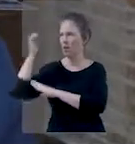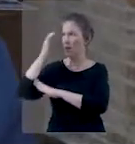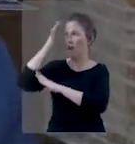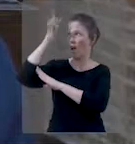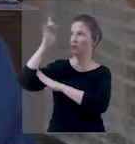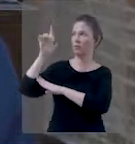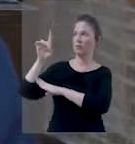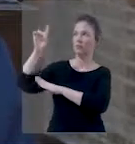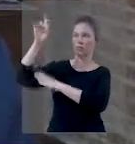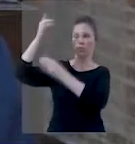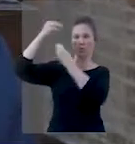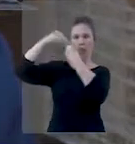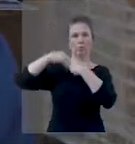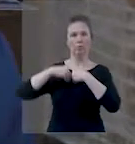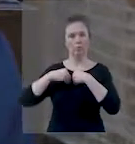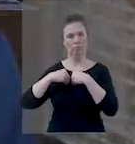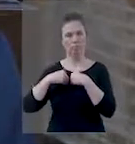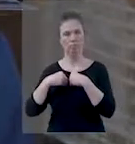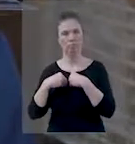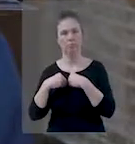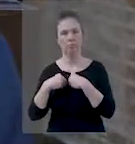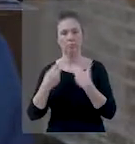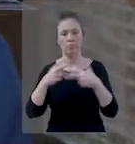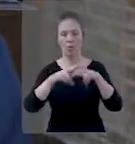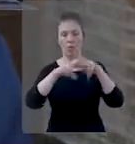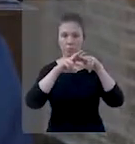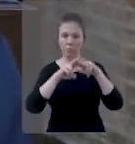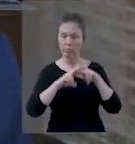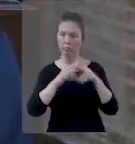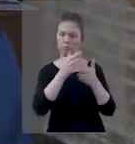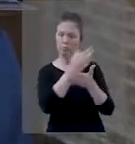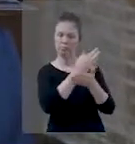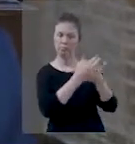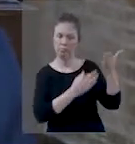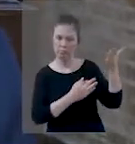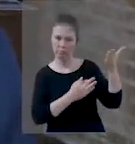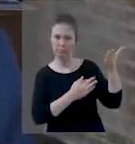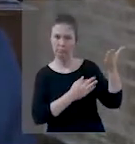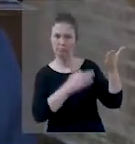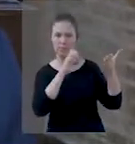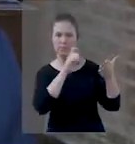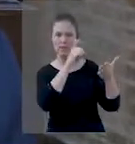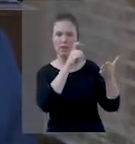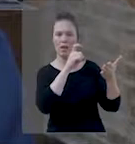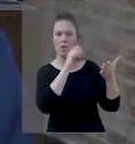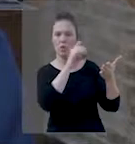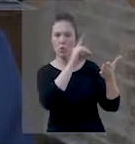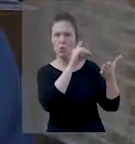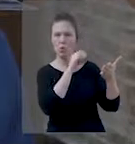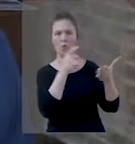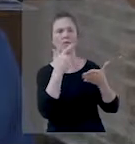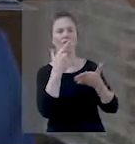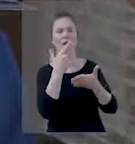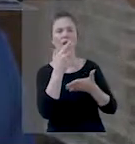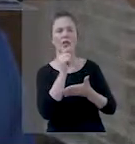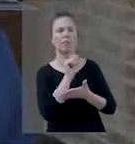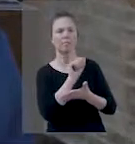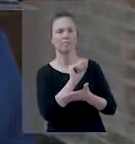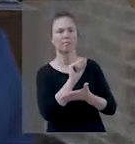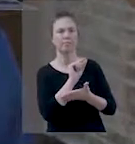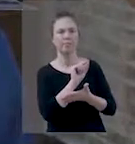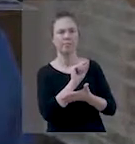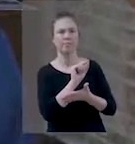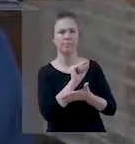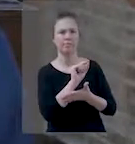implantada pela graça de Deus nele. Por isso, diz aqui o texto de Êxodo, capítulo 20, ele